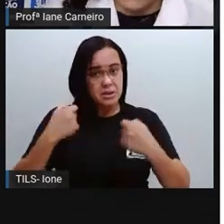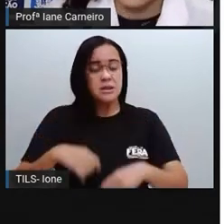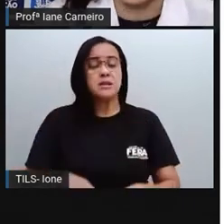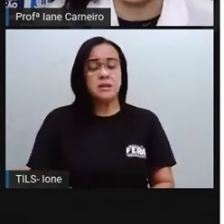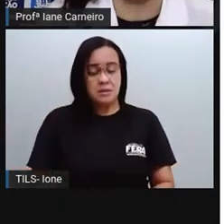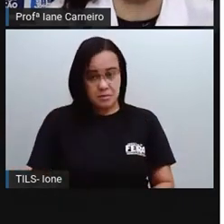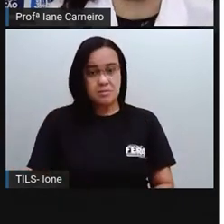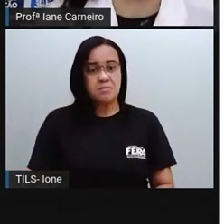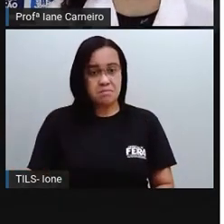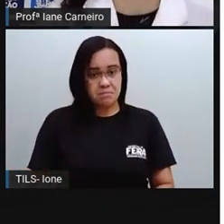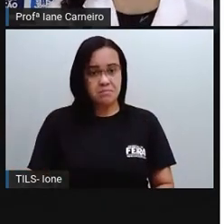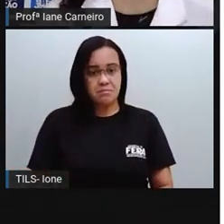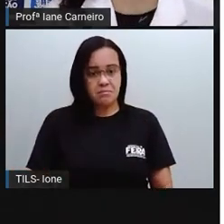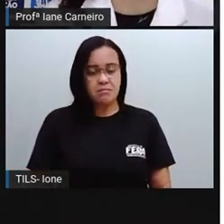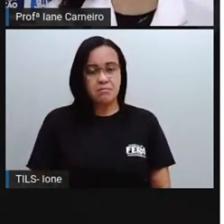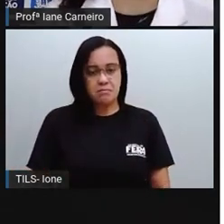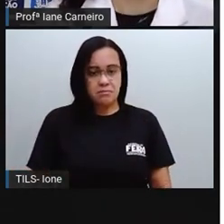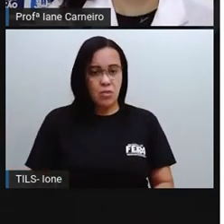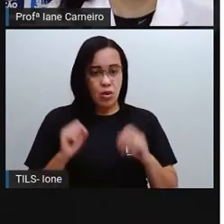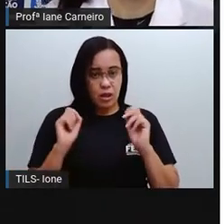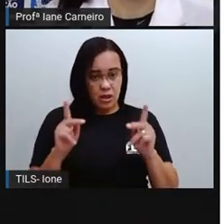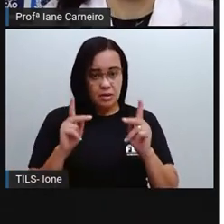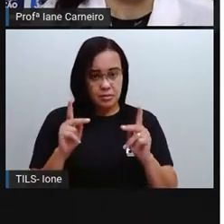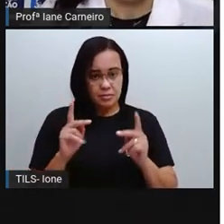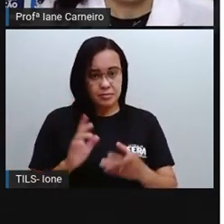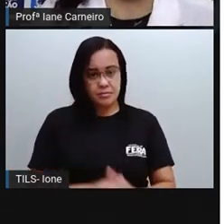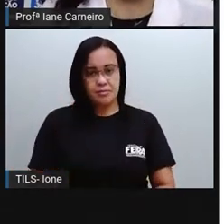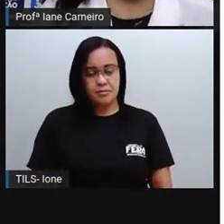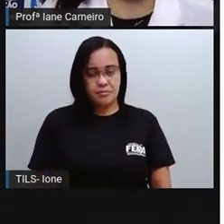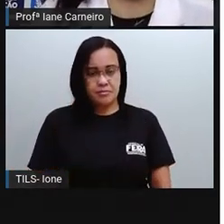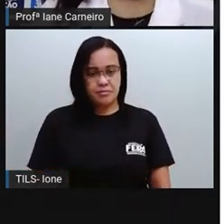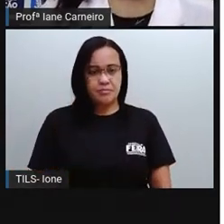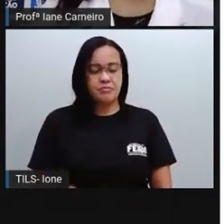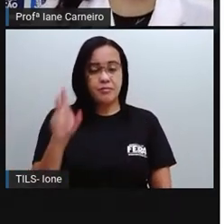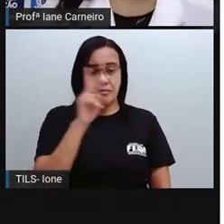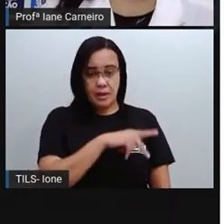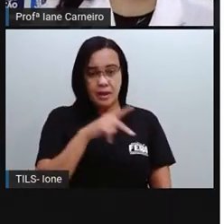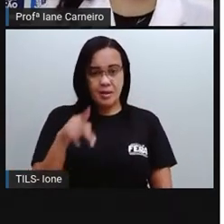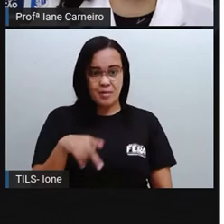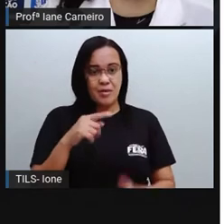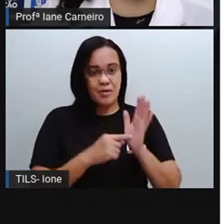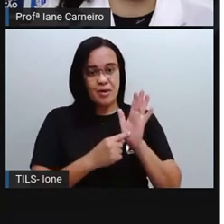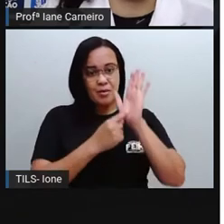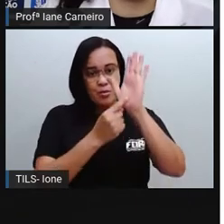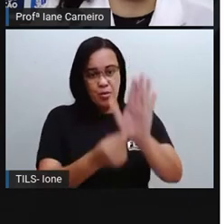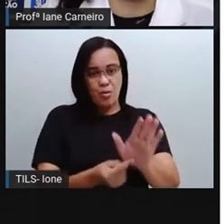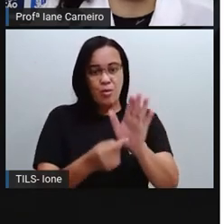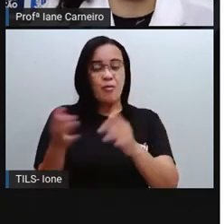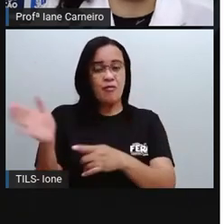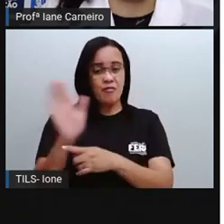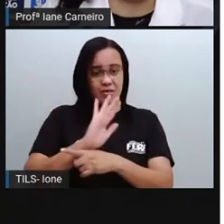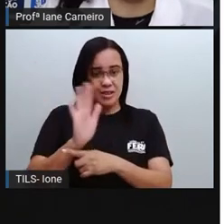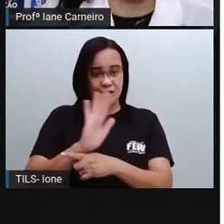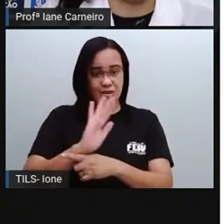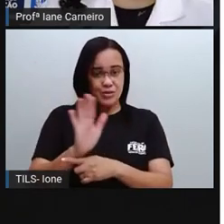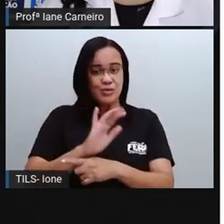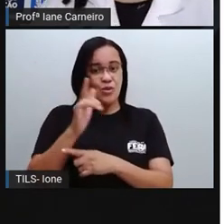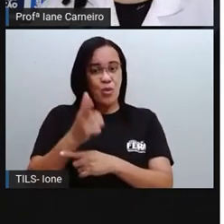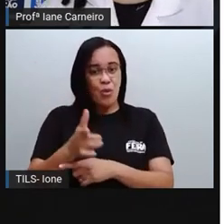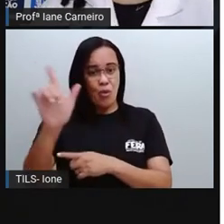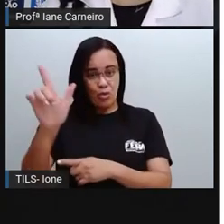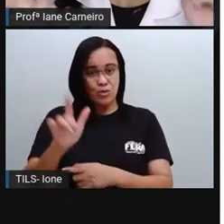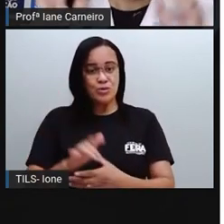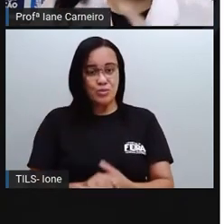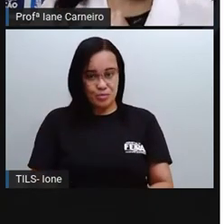alimentar dela. Certo? A PRO agora vai mostrar para vocês um outro vídeo, deixa eu pausar aqui,